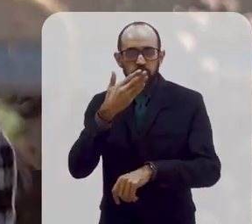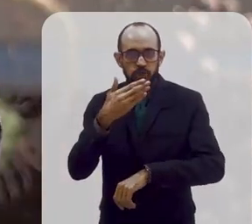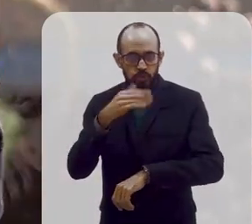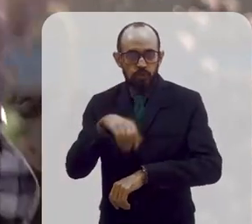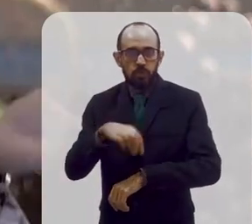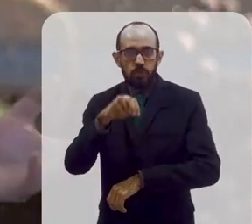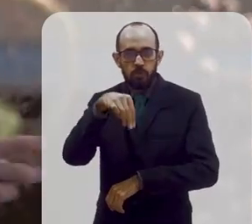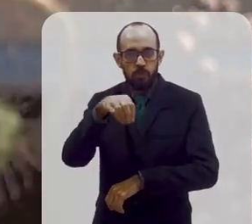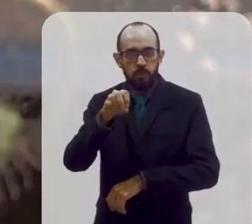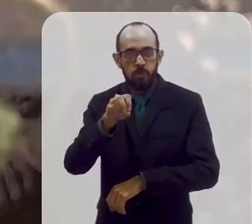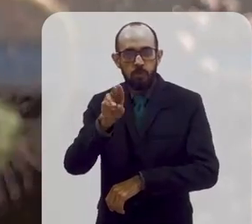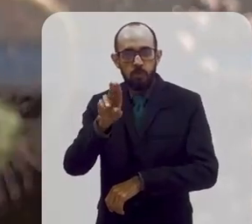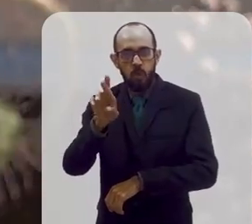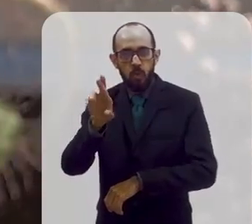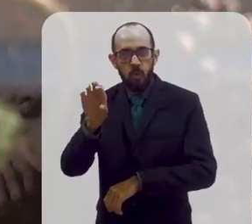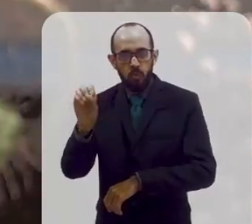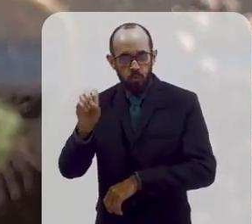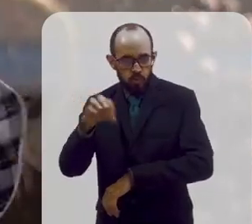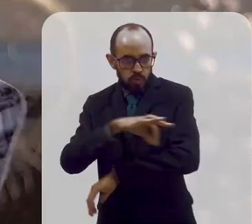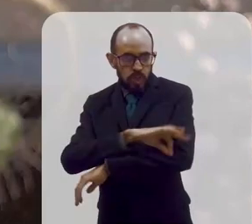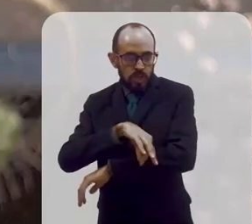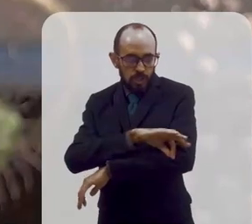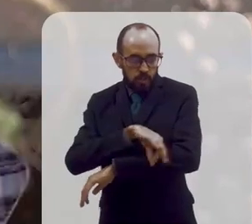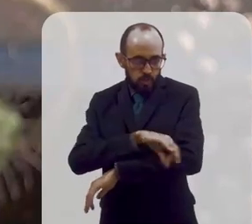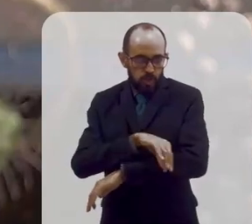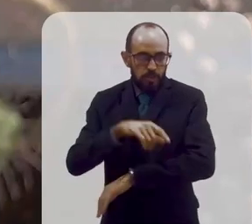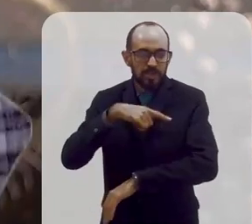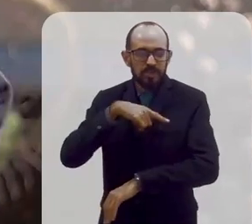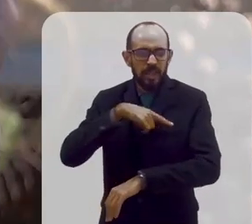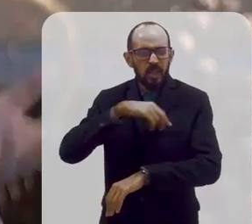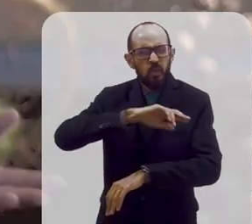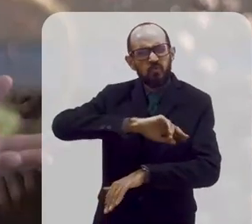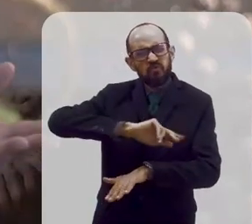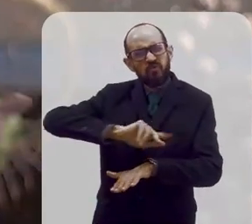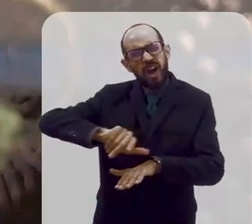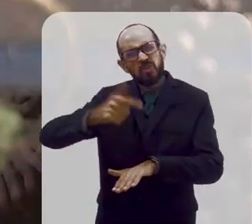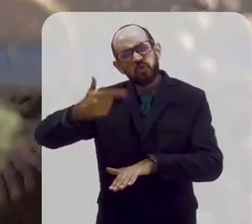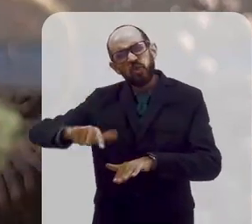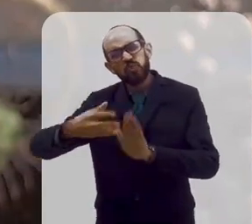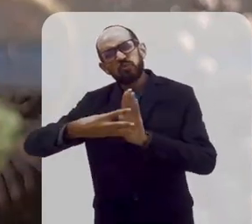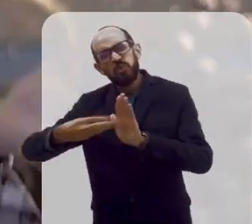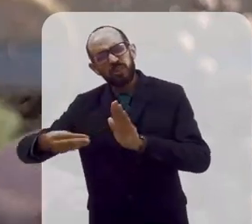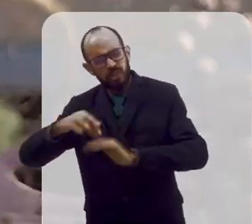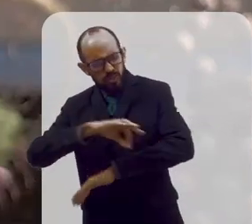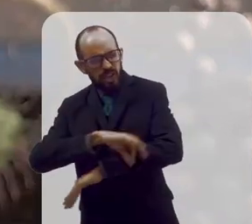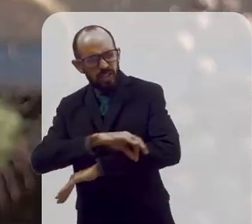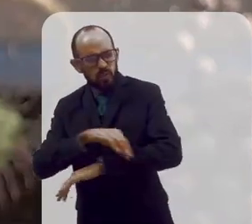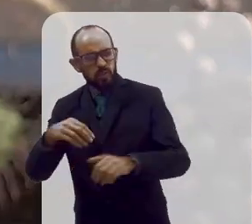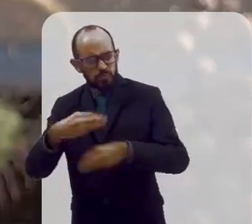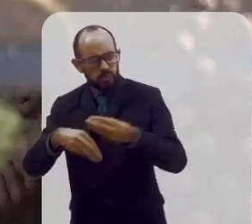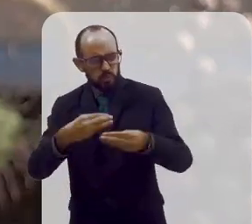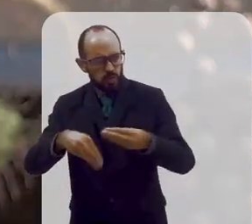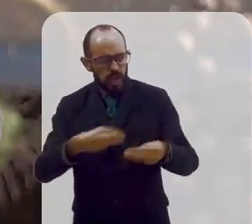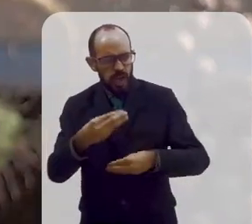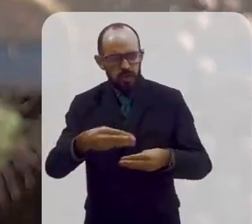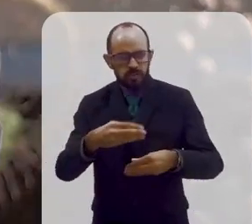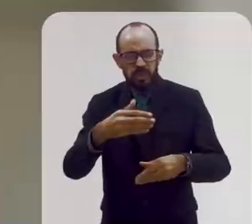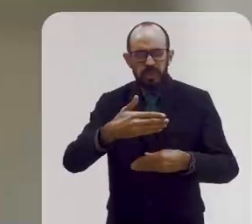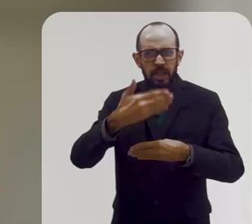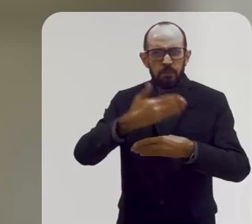moura, mourisca, mas ela é atravessada por vários outros estilos arquitetônicos. Então, você vai encontrar, por exemplo,